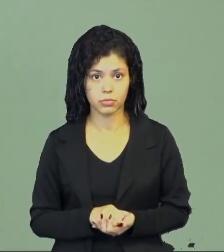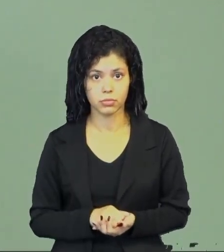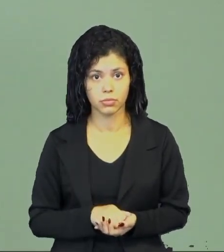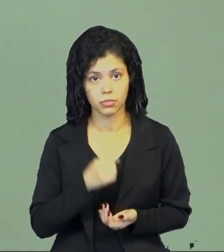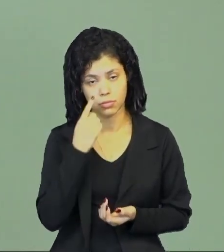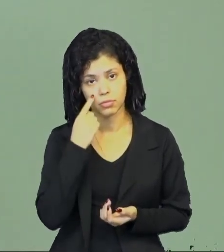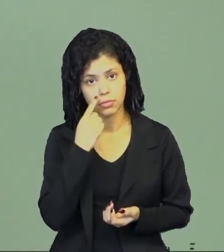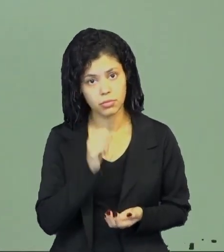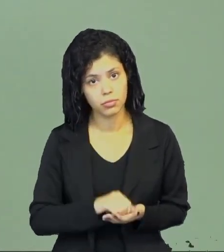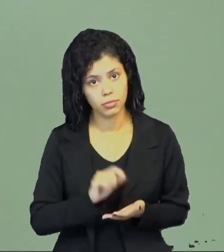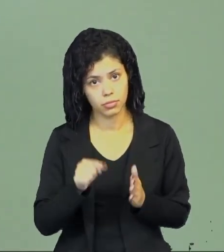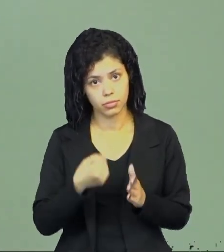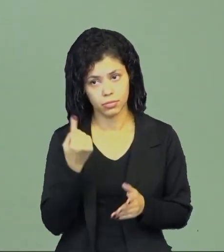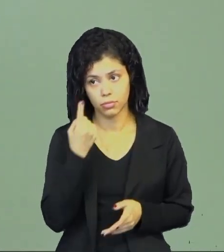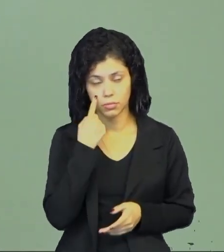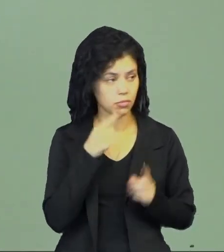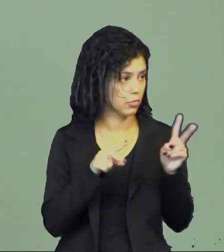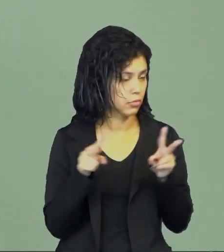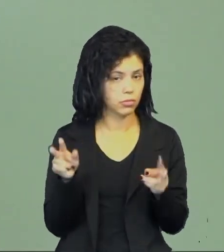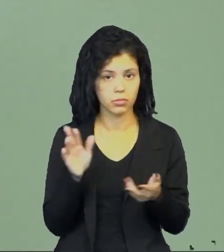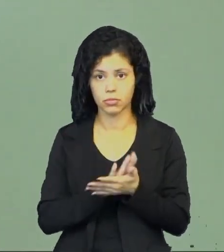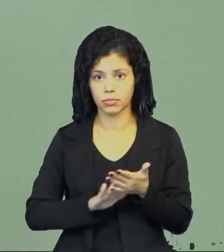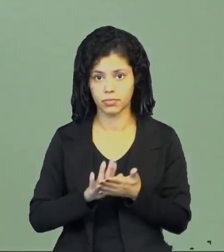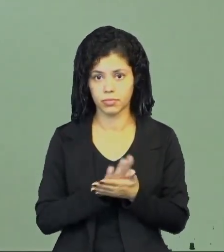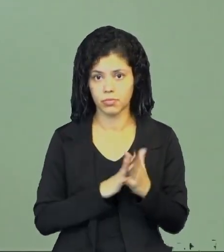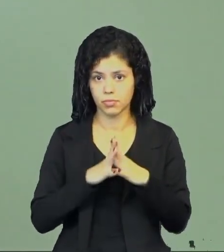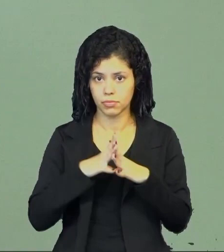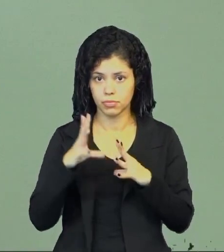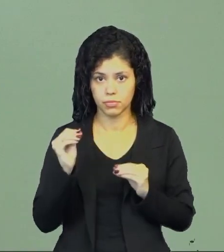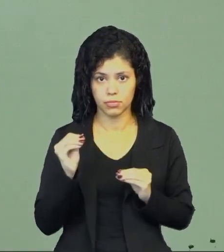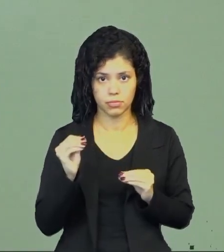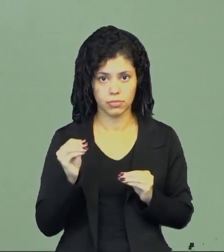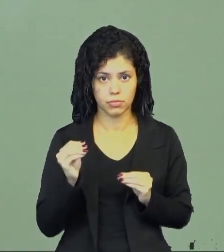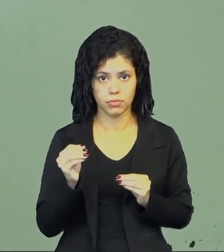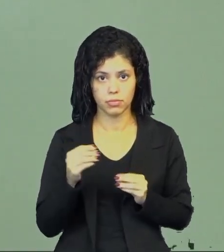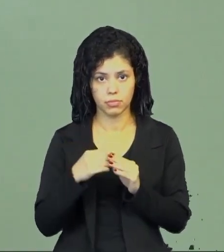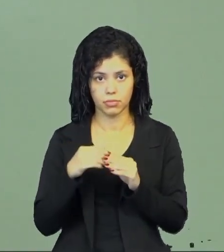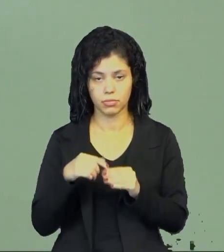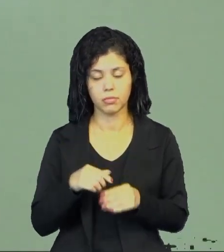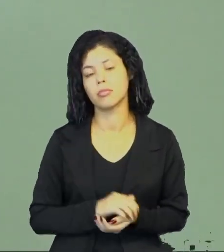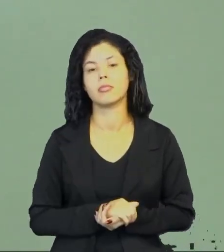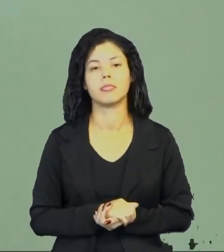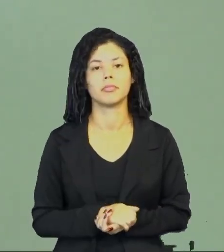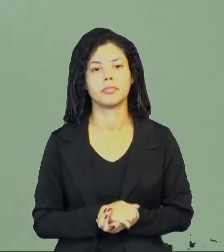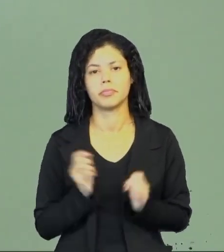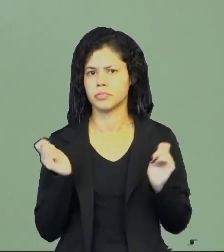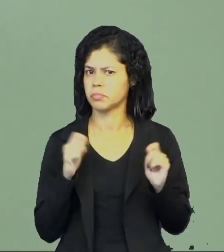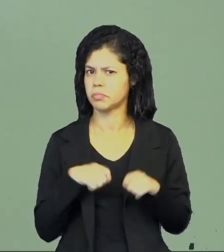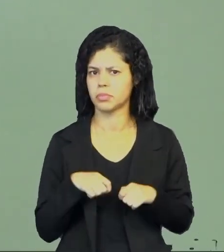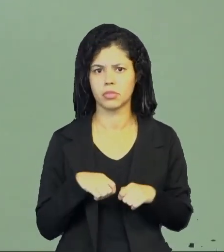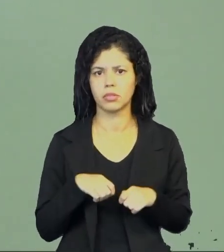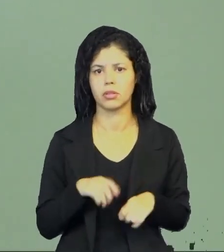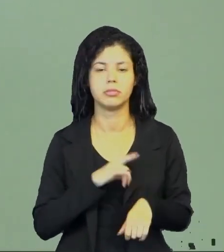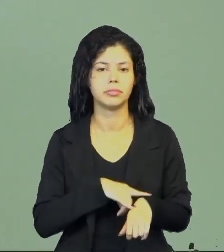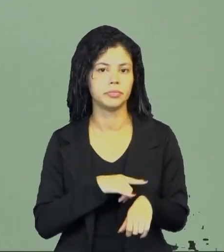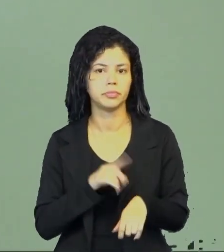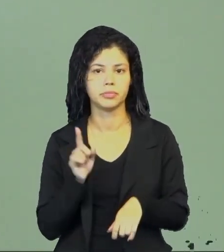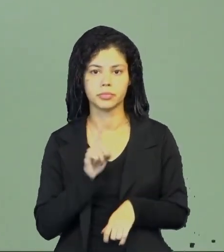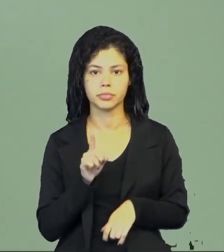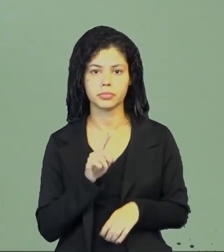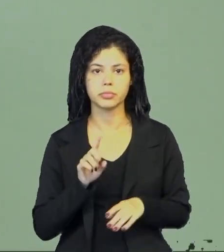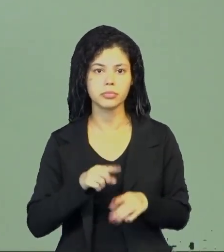da sala, olha para um lado, olha para o outro, não vê o menino, o menino sumiu, né. Não está em corredor, provavelmente não está mais no banheiro.